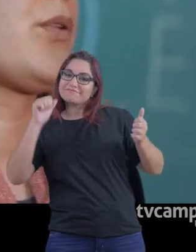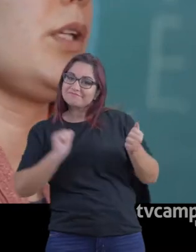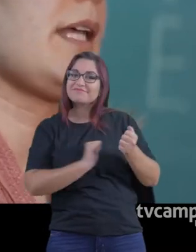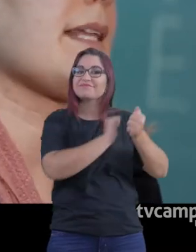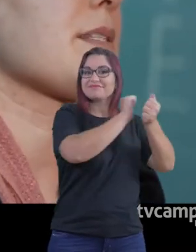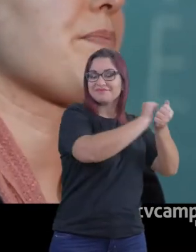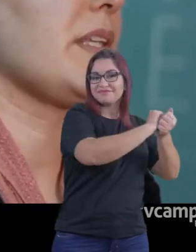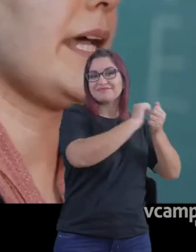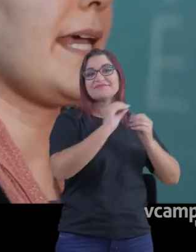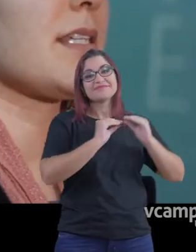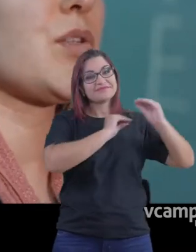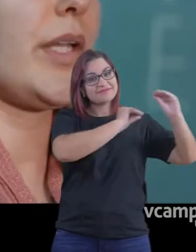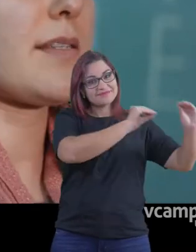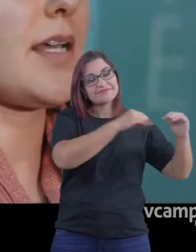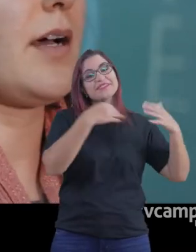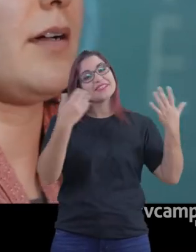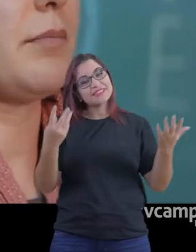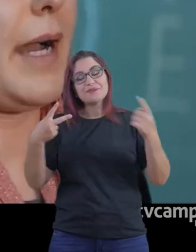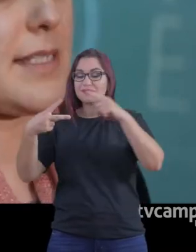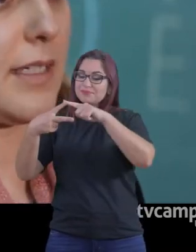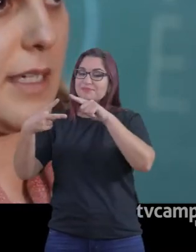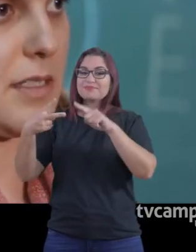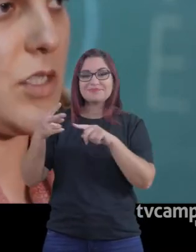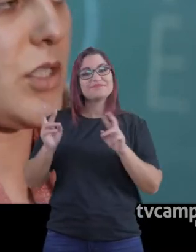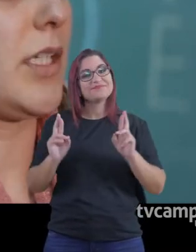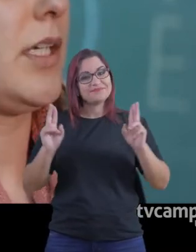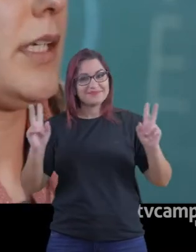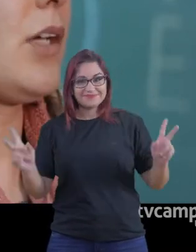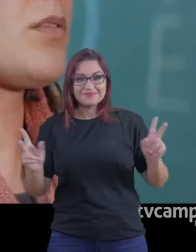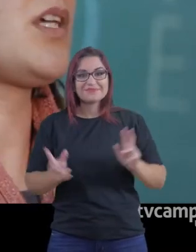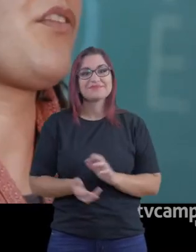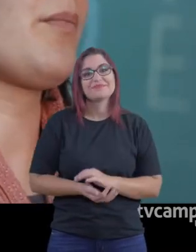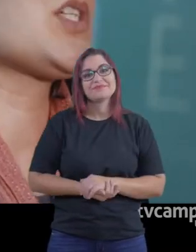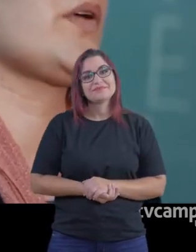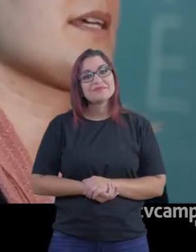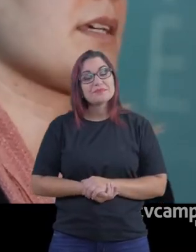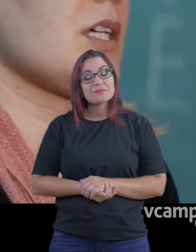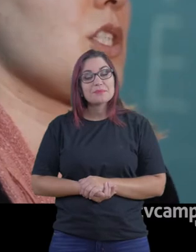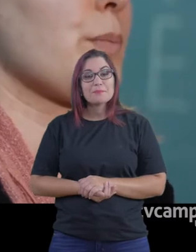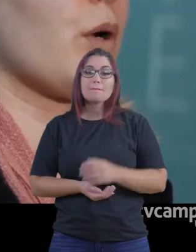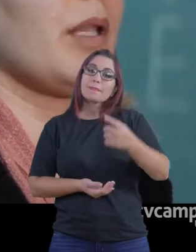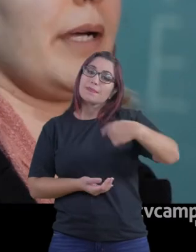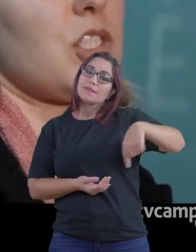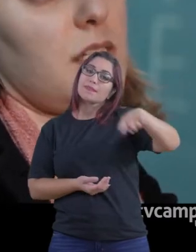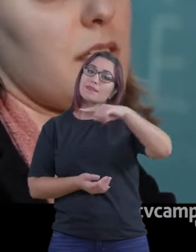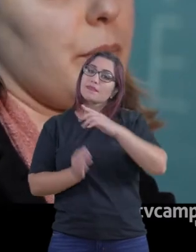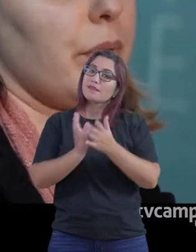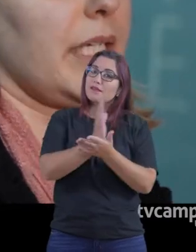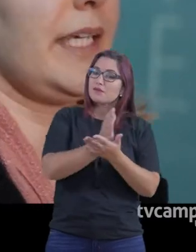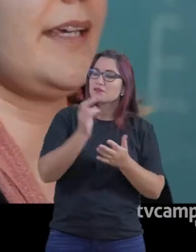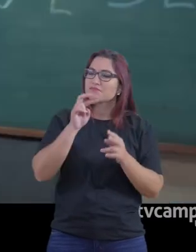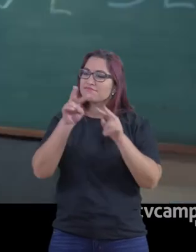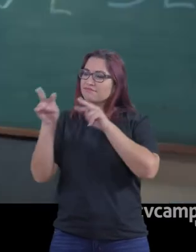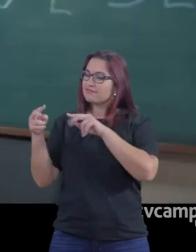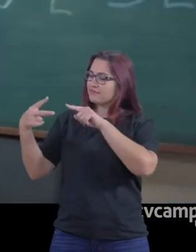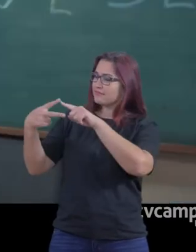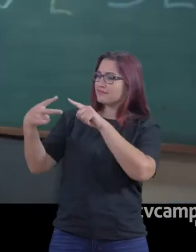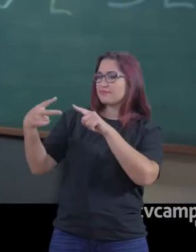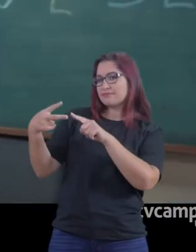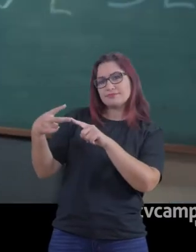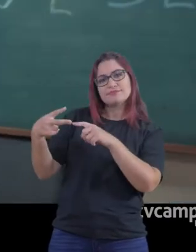outras oportunidades. E aí essa diferença básica que existe, né? Que inclusive é uma diferença que a gente problematiza, porque